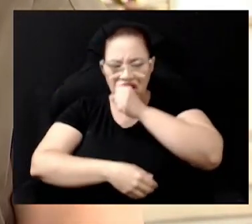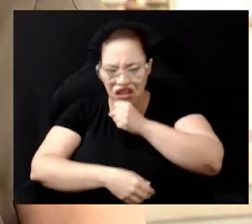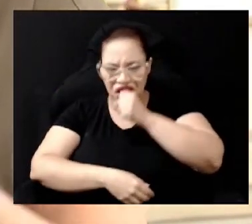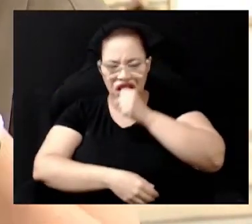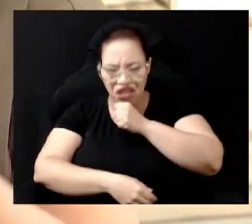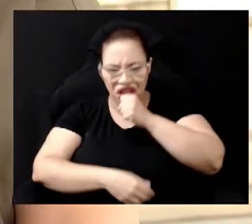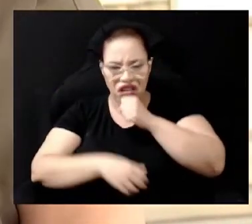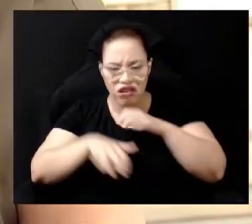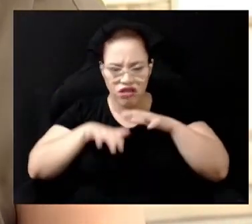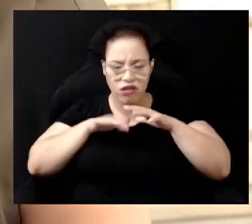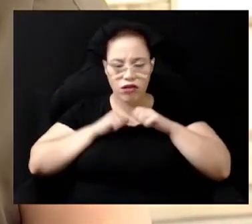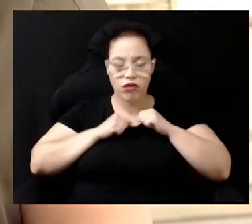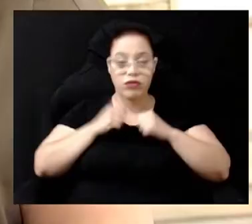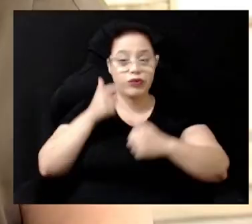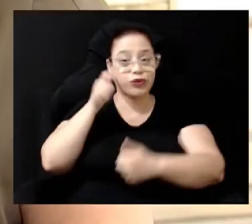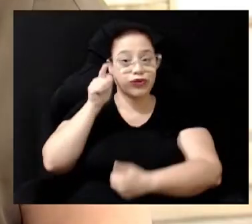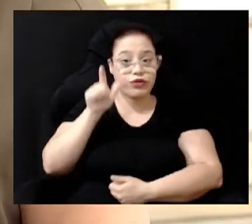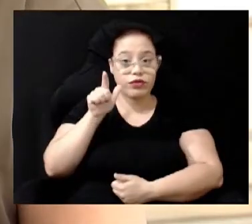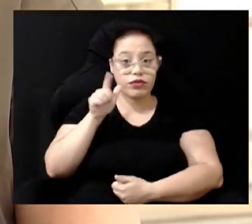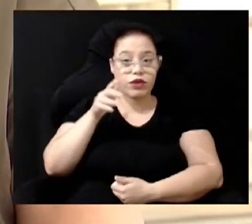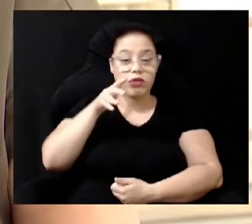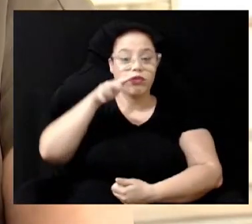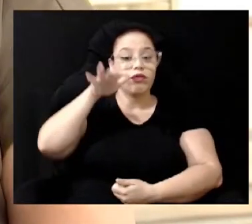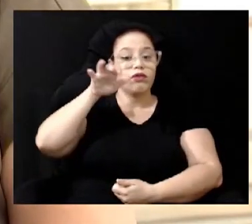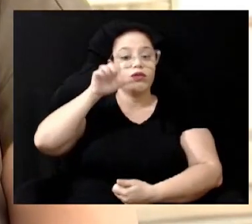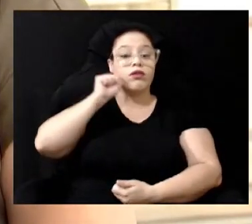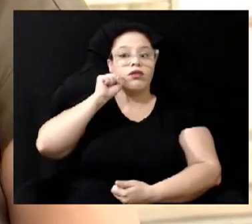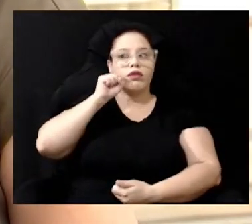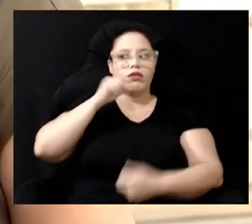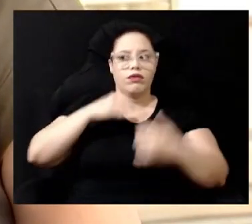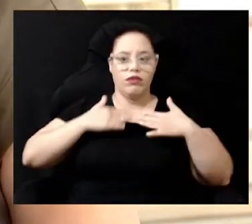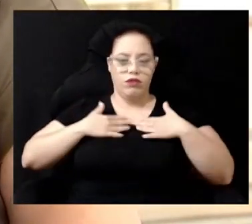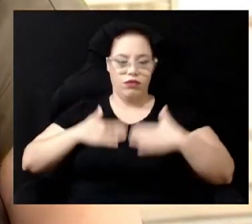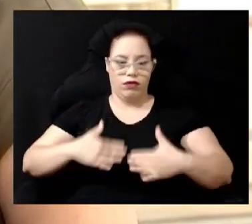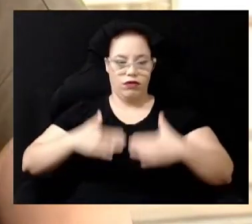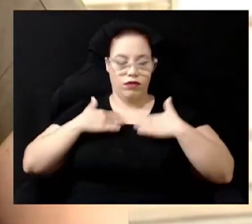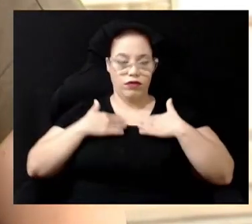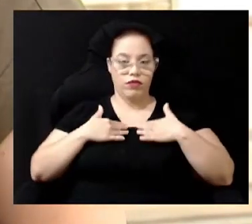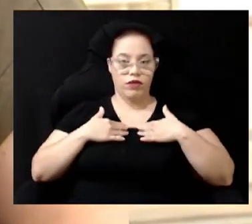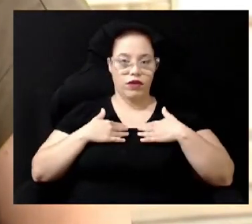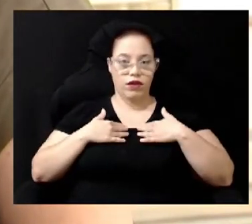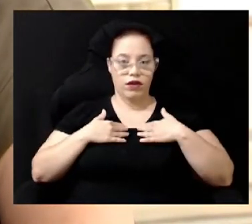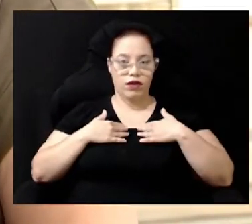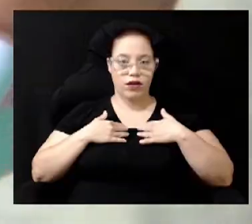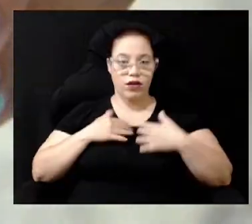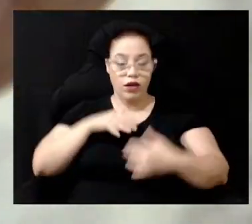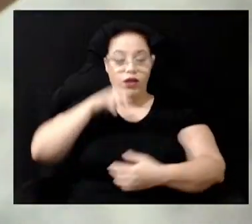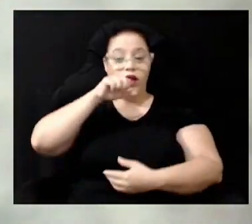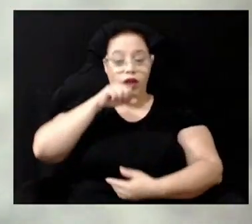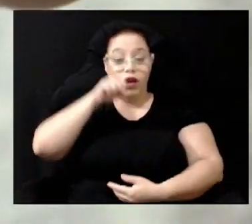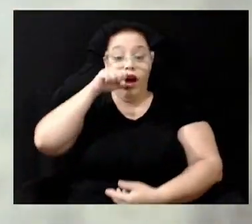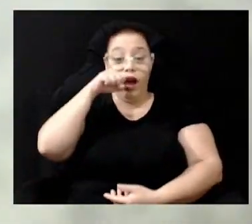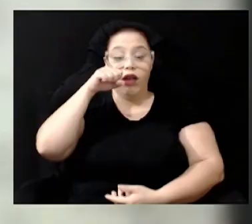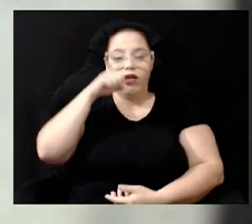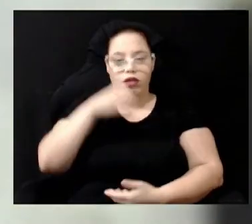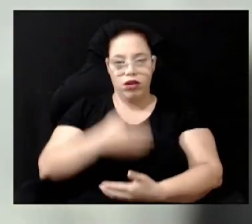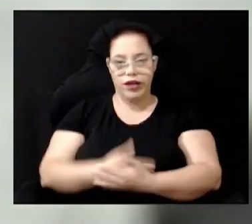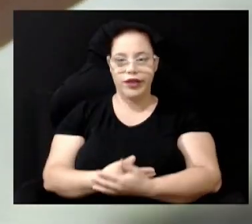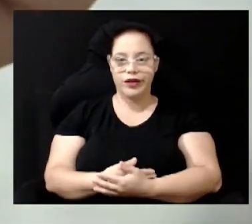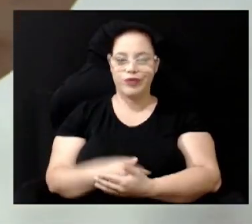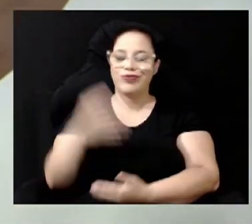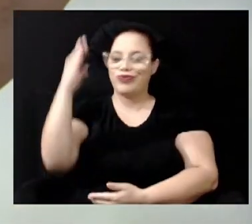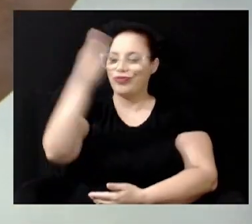não consegue nem entrar no pulmão do bebê e o bebê acaba tendo uma insuficiência respiratória No Brasil, a